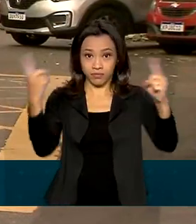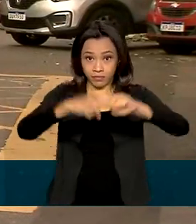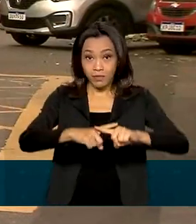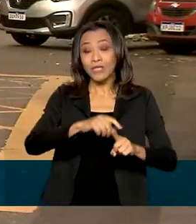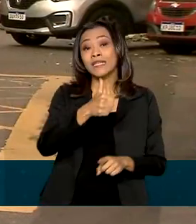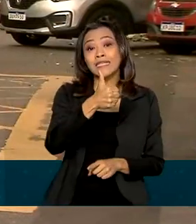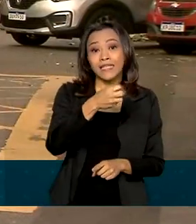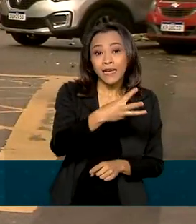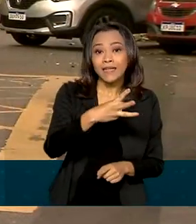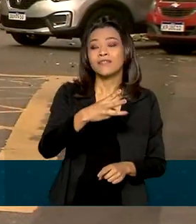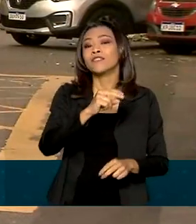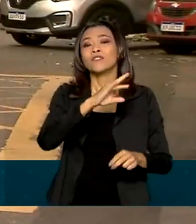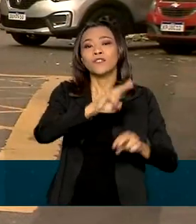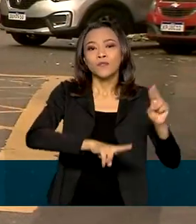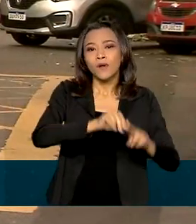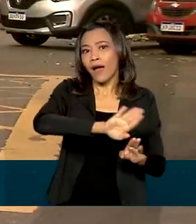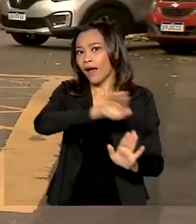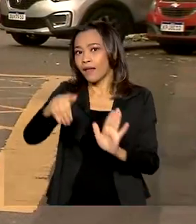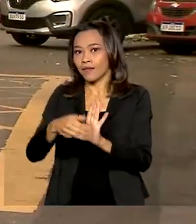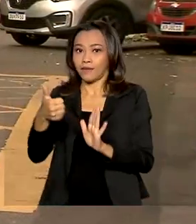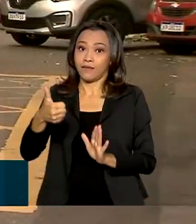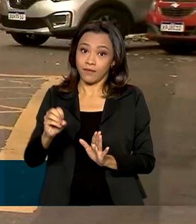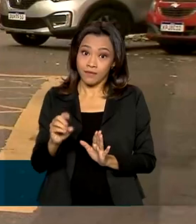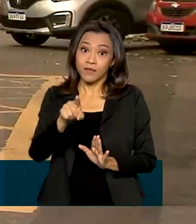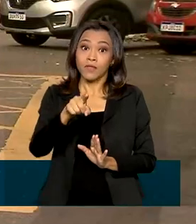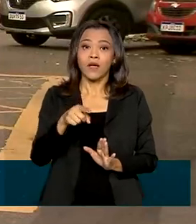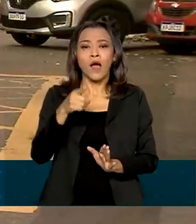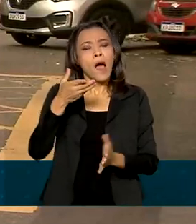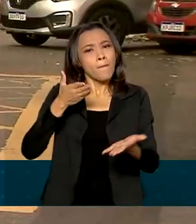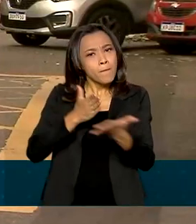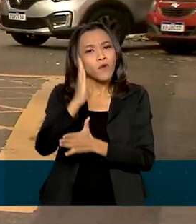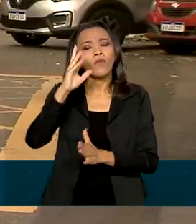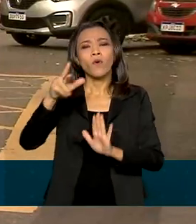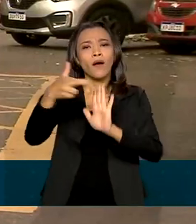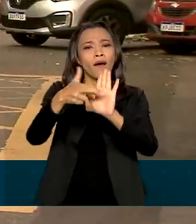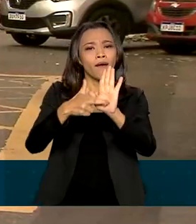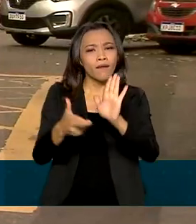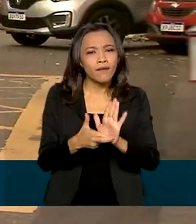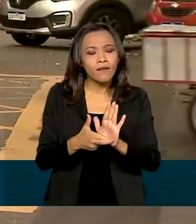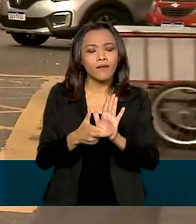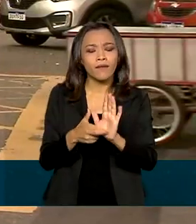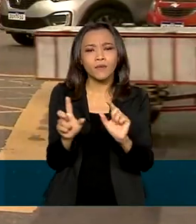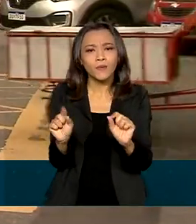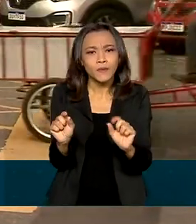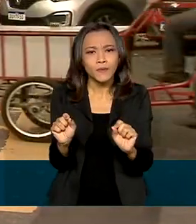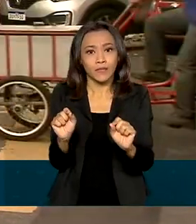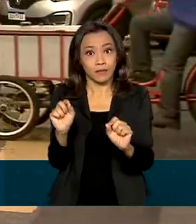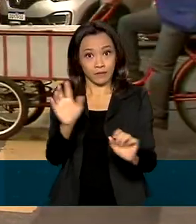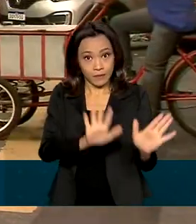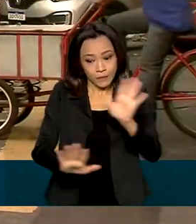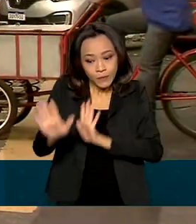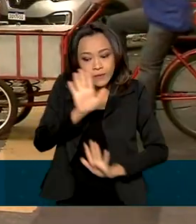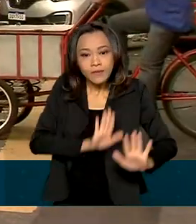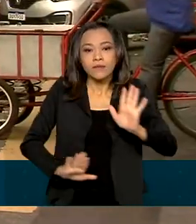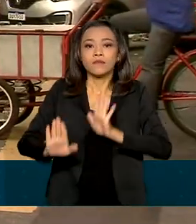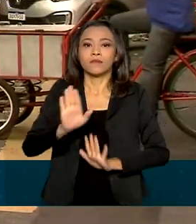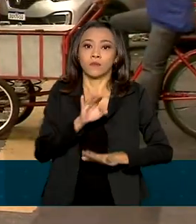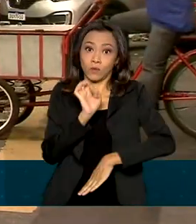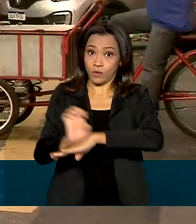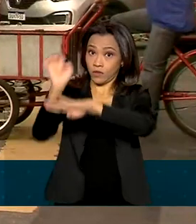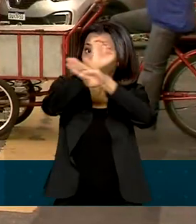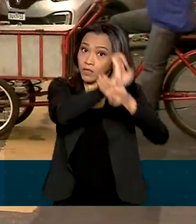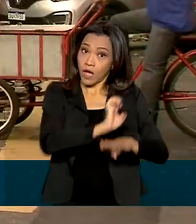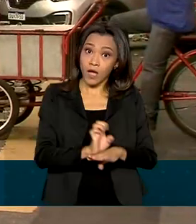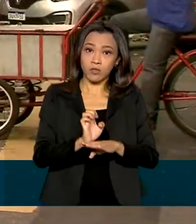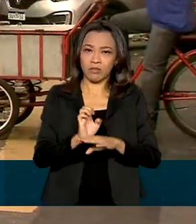E para que o campeonato possa acontecer, o Ministério da Saúde aprovou um protocolo com medidas preventivas e de vigilância. Os estádios não vão poder